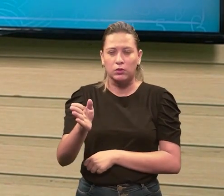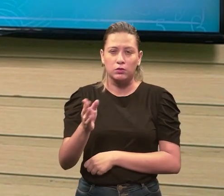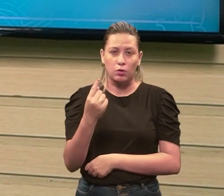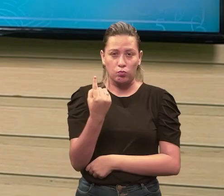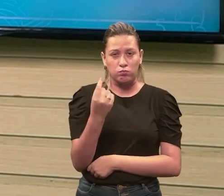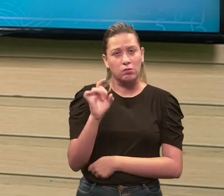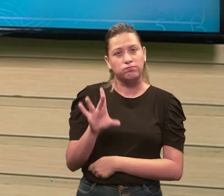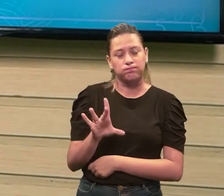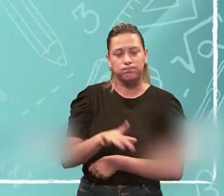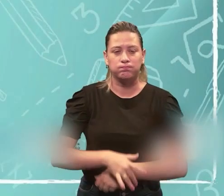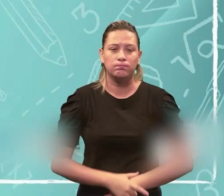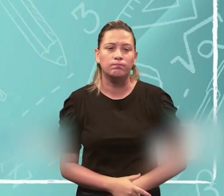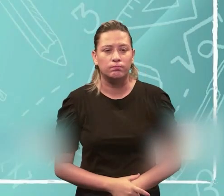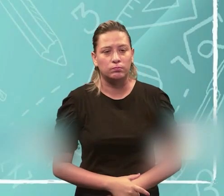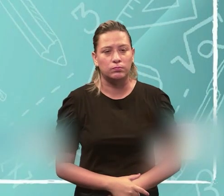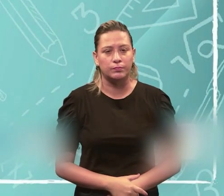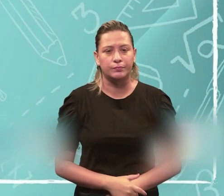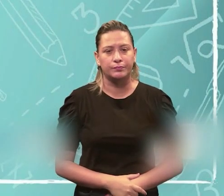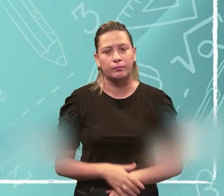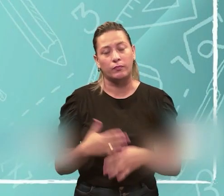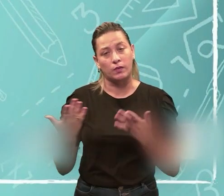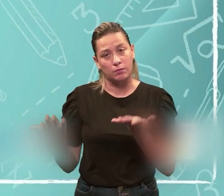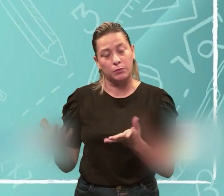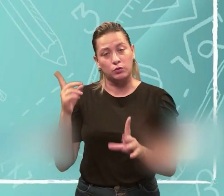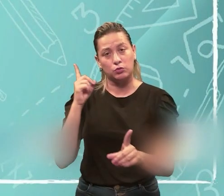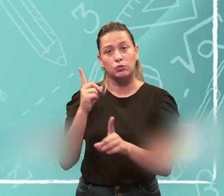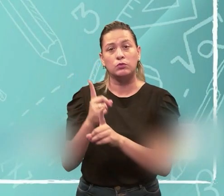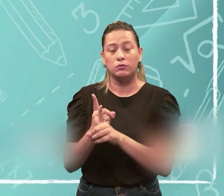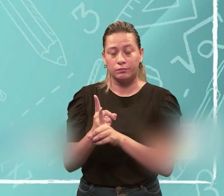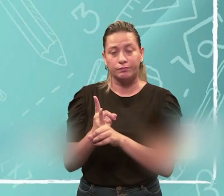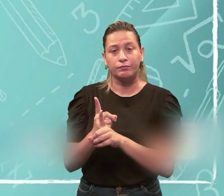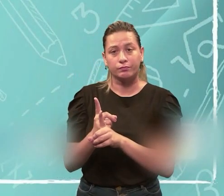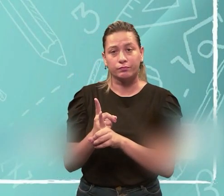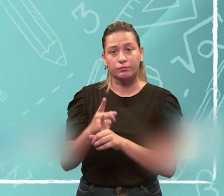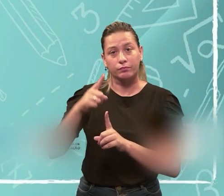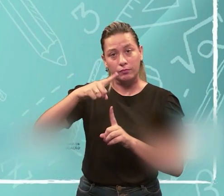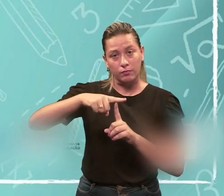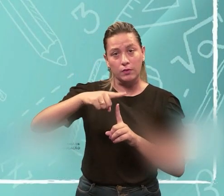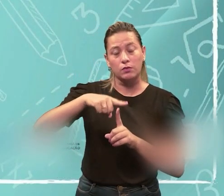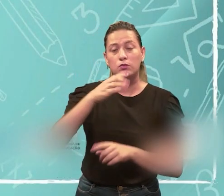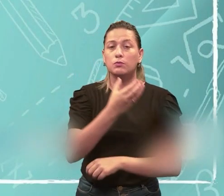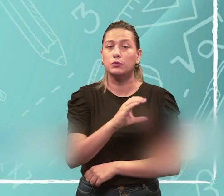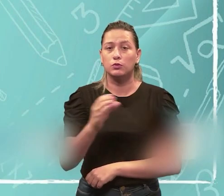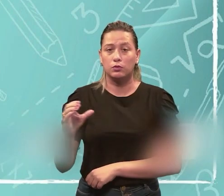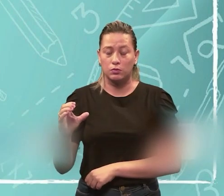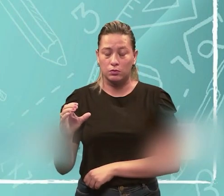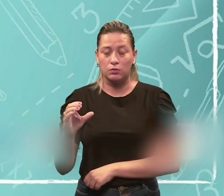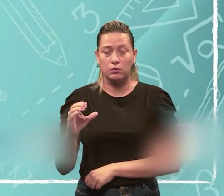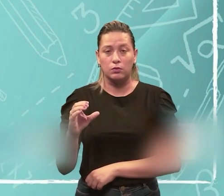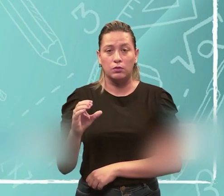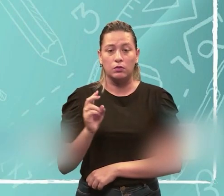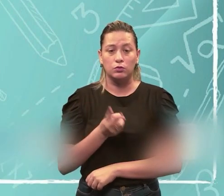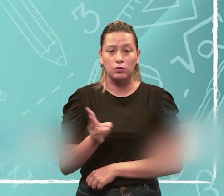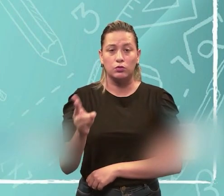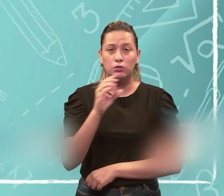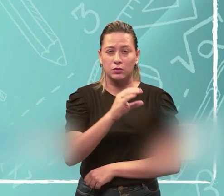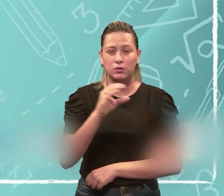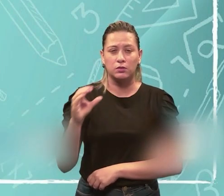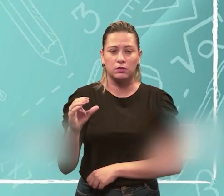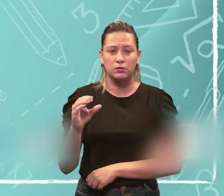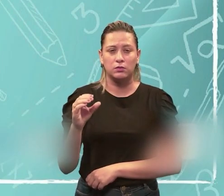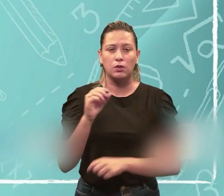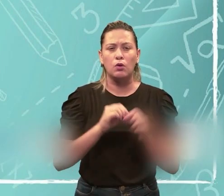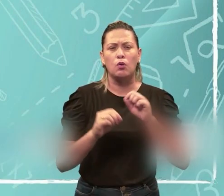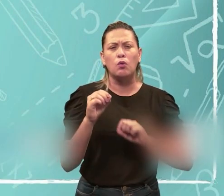direção, tá? Então, a gente pode encontrar esse tipo de corrente contínua em pilhas,